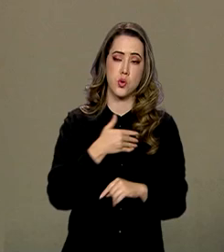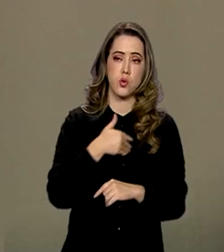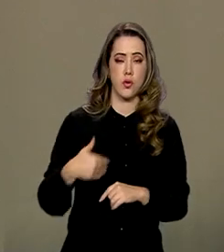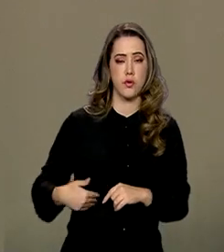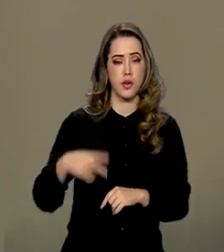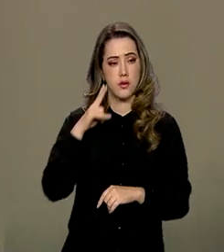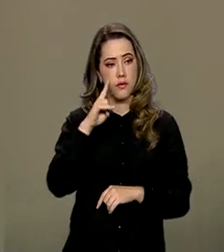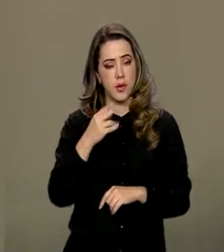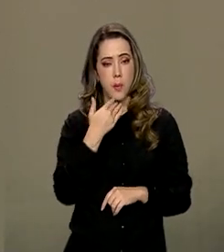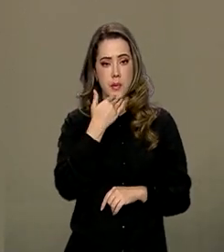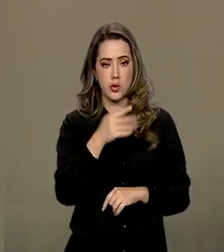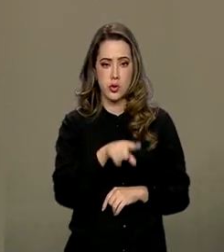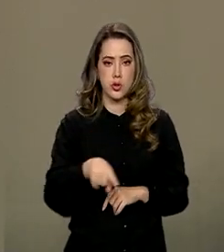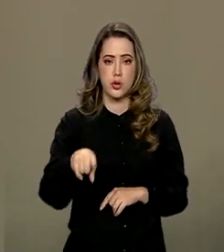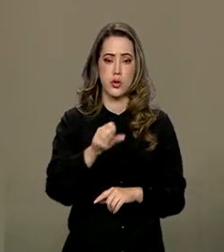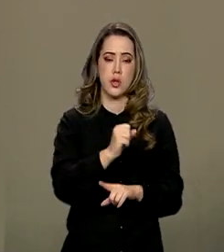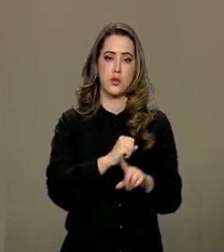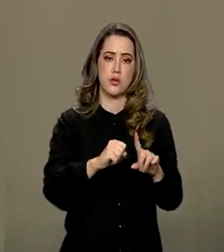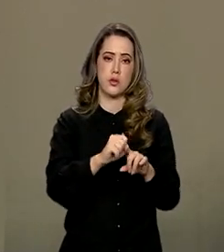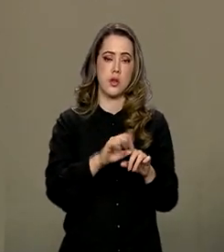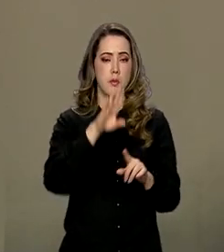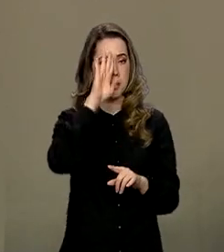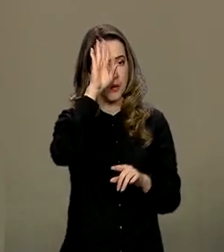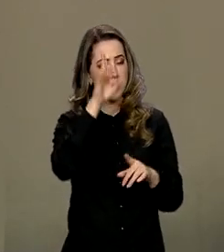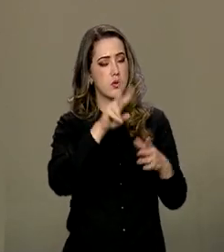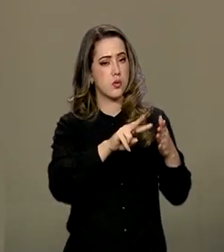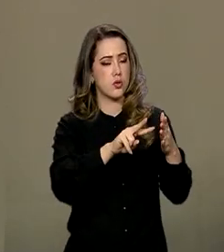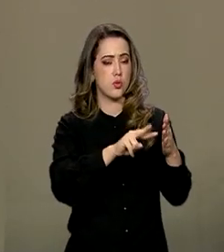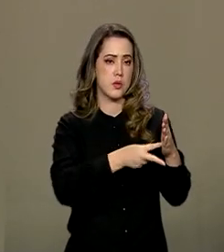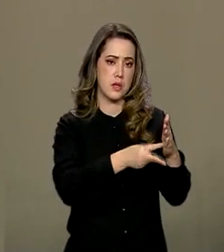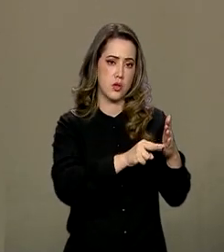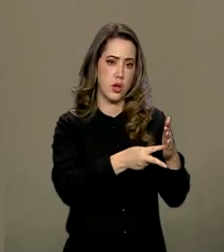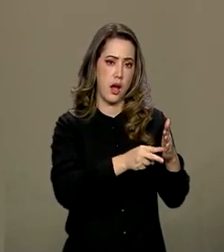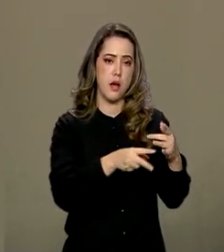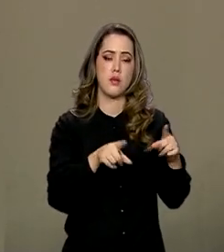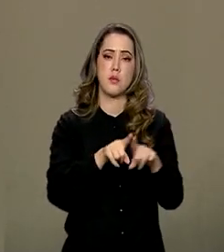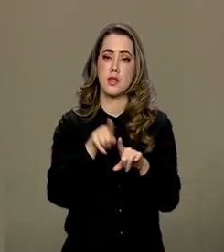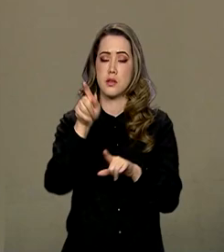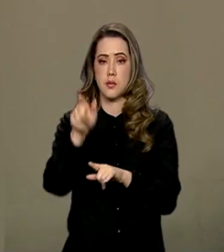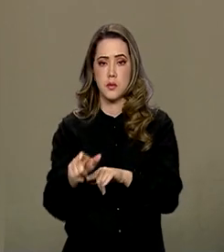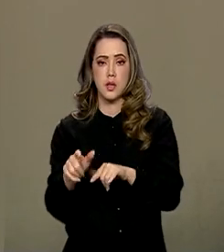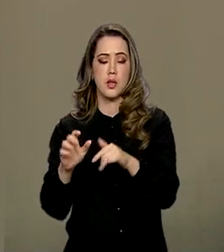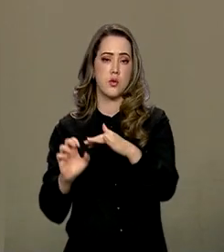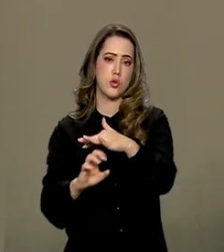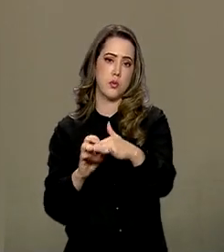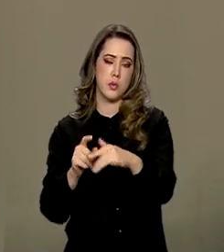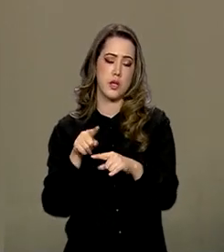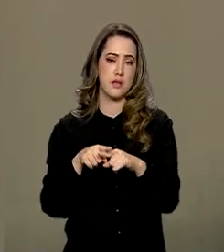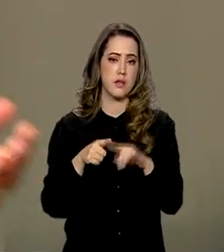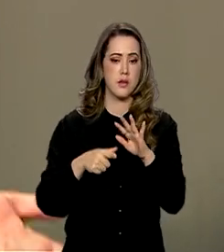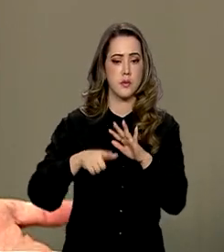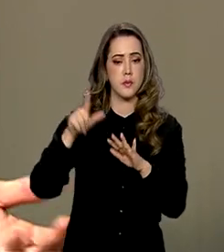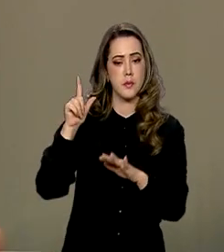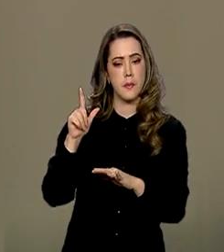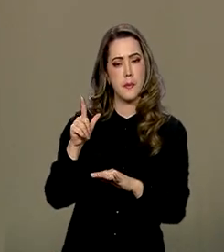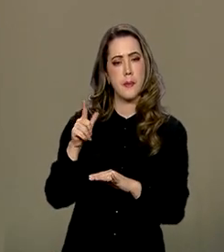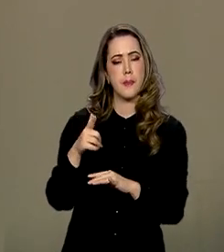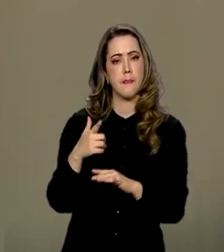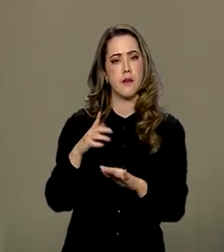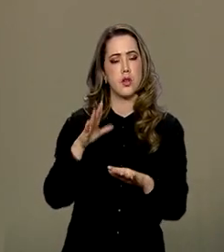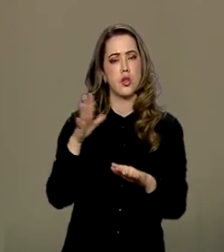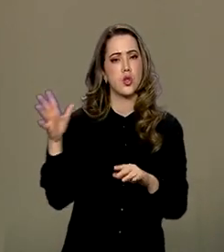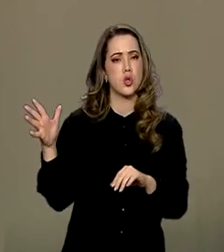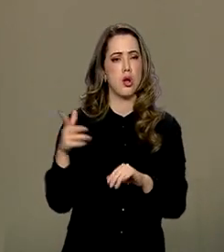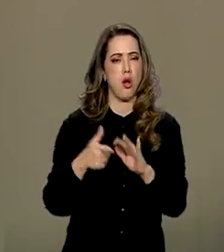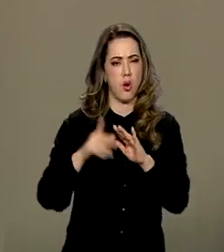social, especialmente dos sindicatos de trabalhadores, mas também de empregadores. O que aconteceu a partir do golpe contra